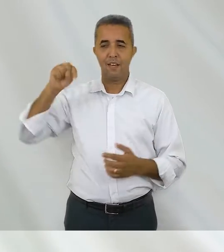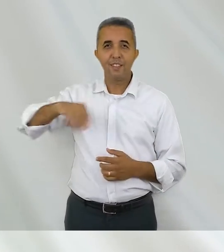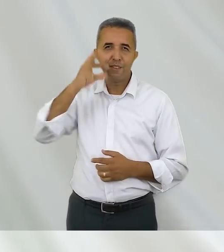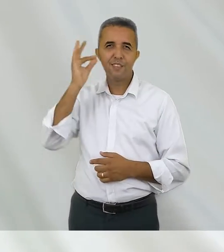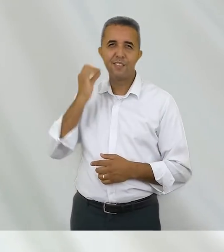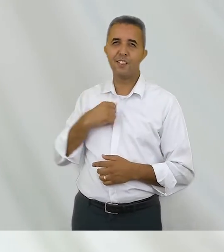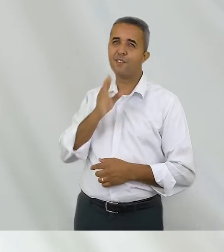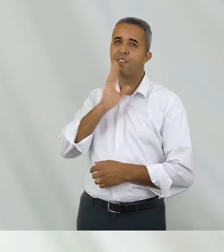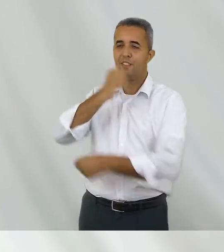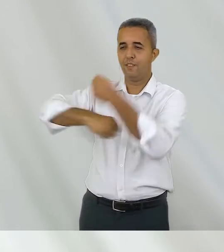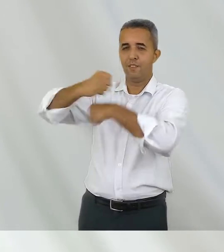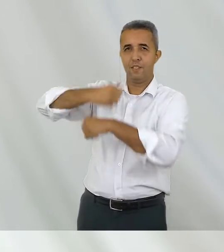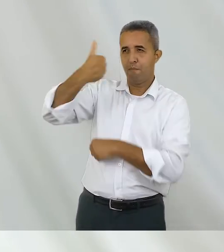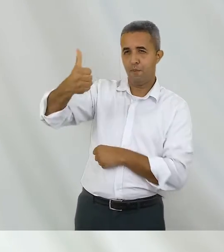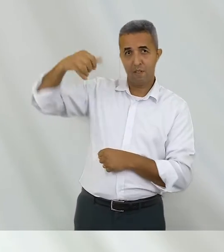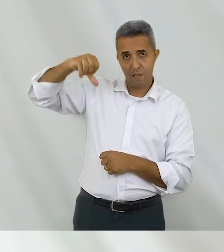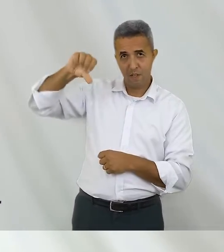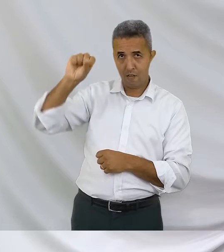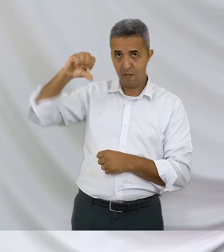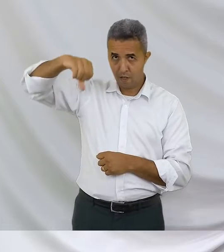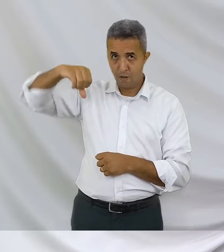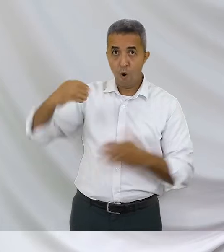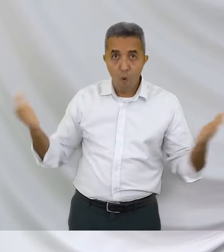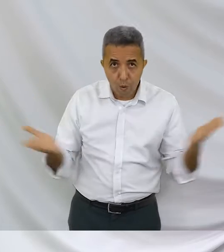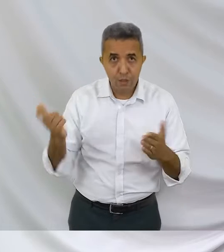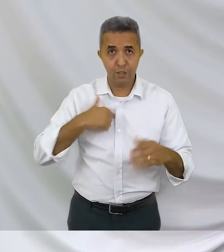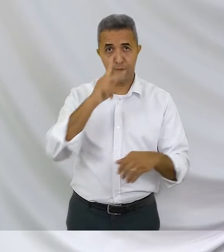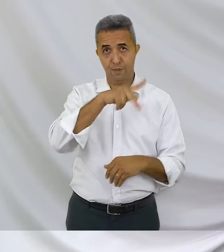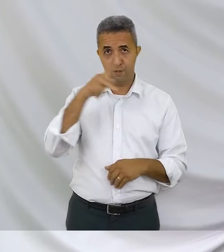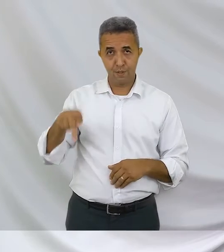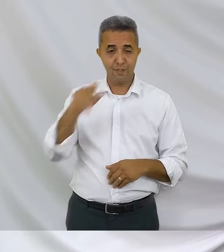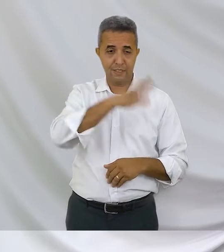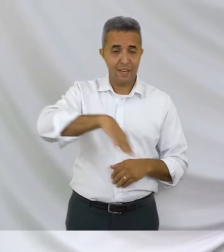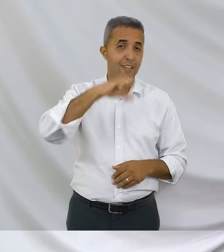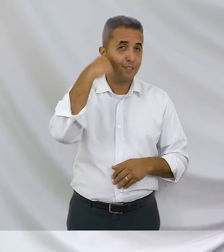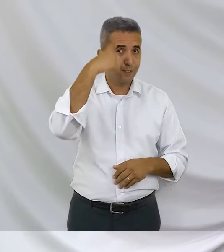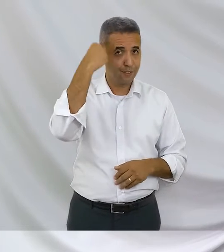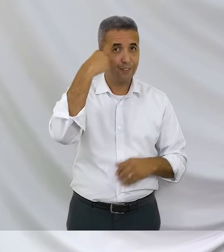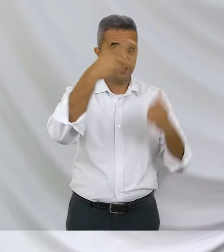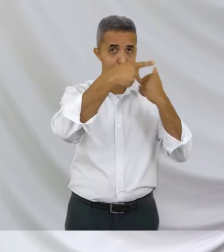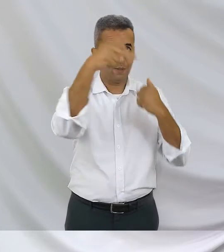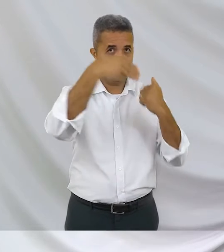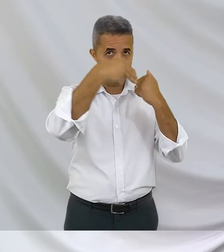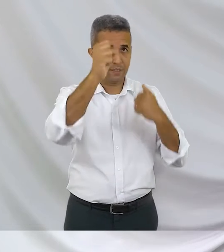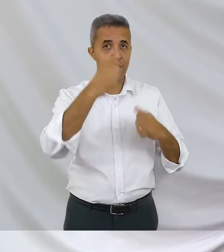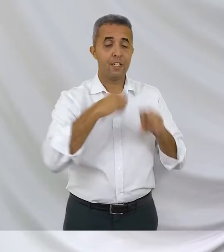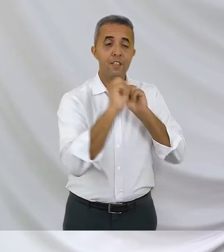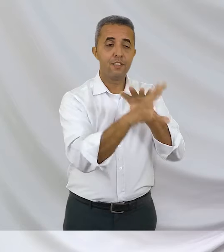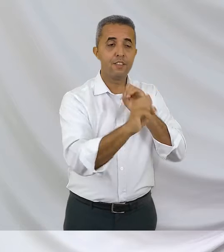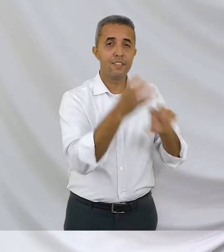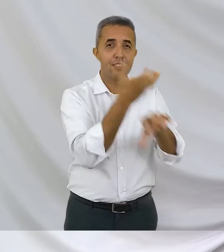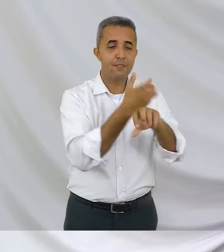data de 1989. Hoje eu atuo como professor colaborador no programa de pós-graduação em